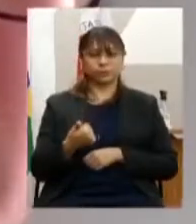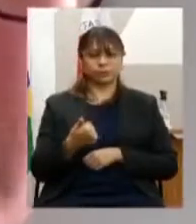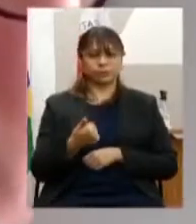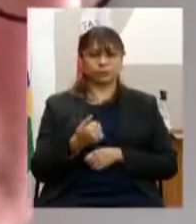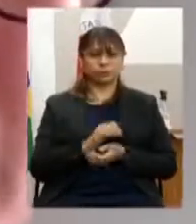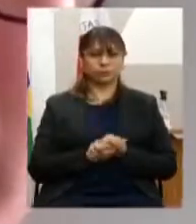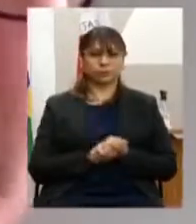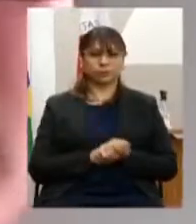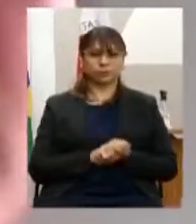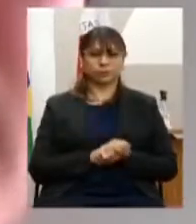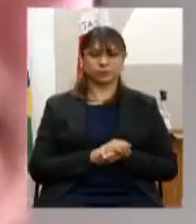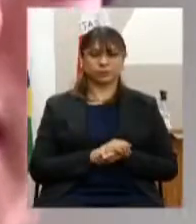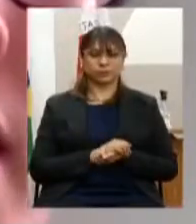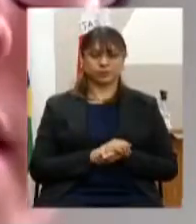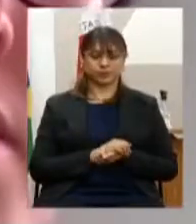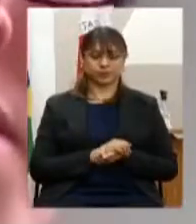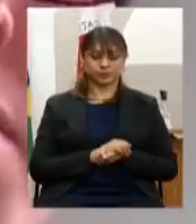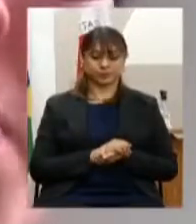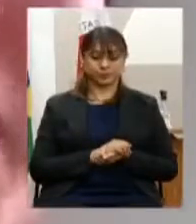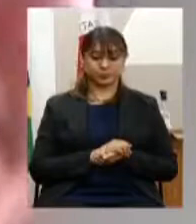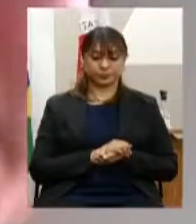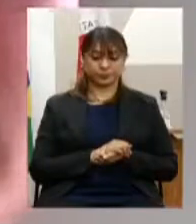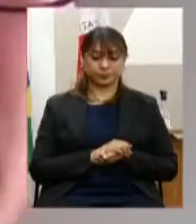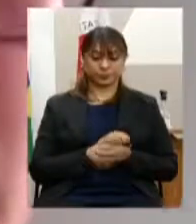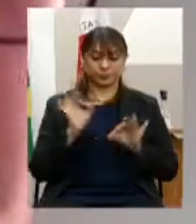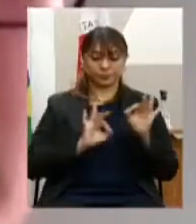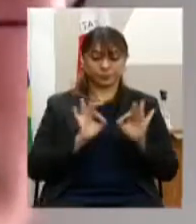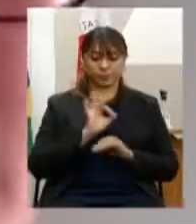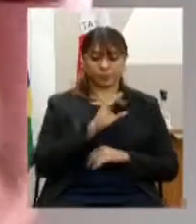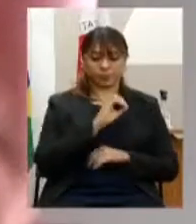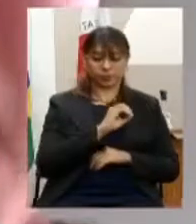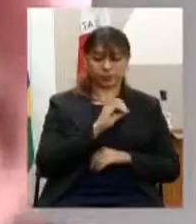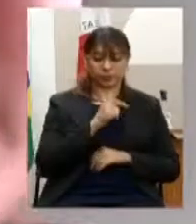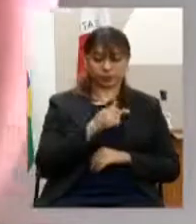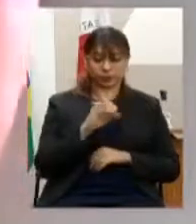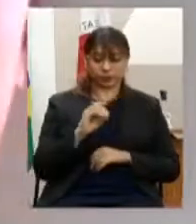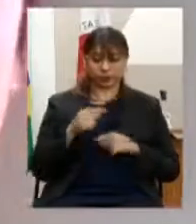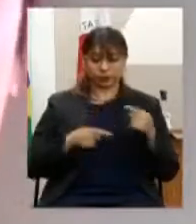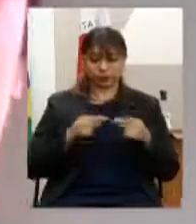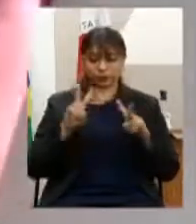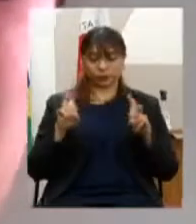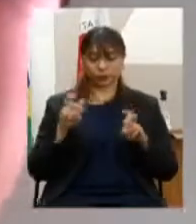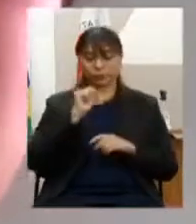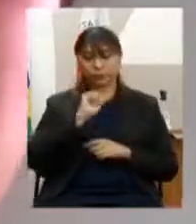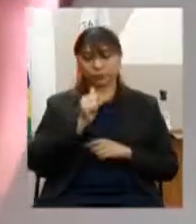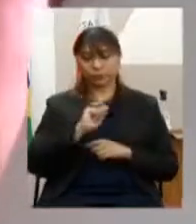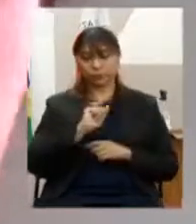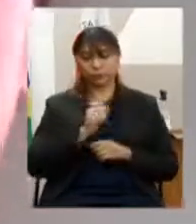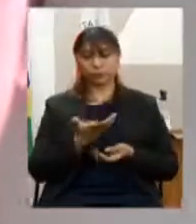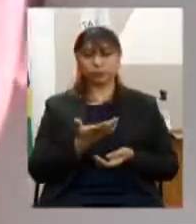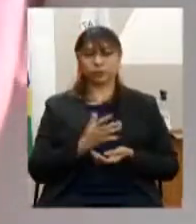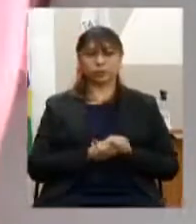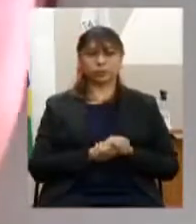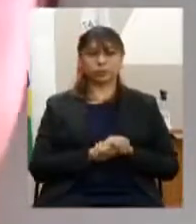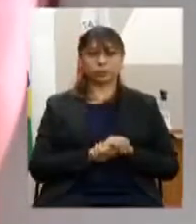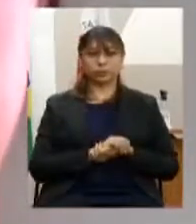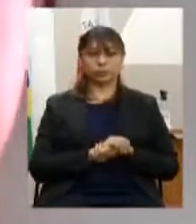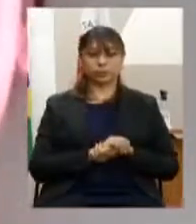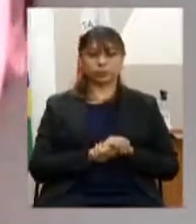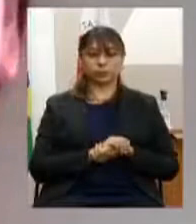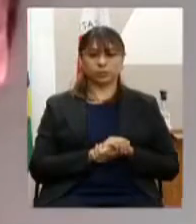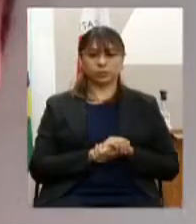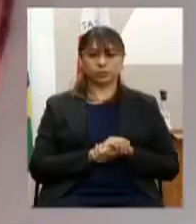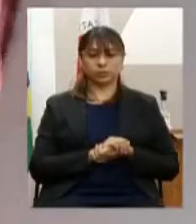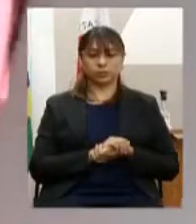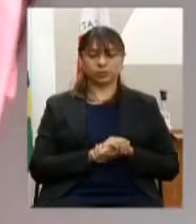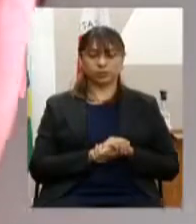no âmbito dos programas programas 70 políticas sobre drogas programa número 9 desenvolvimento de ações de educação e pesquisa para